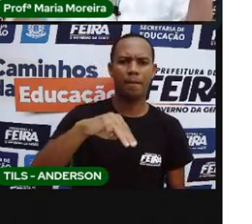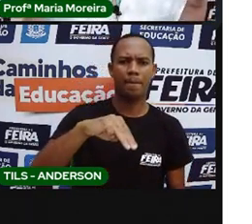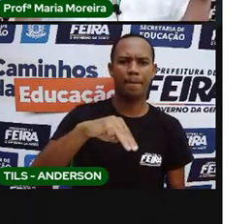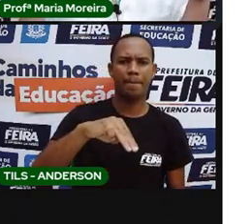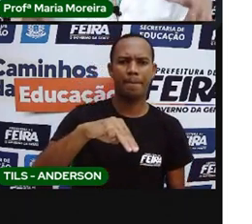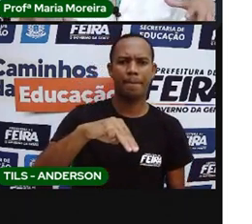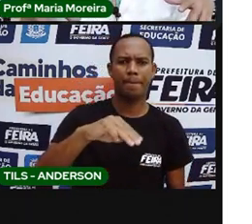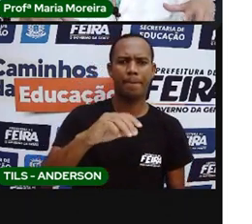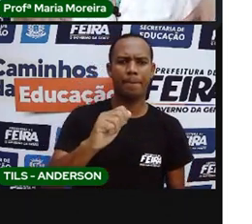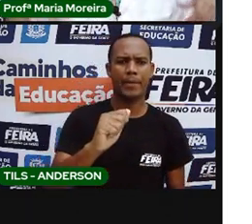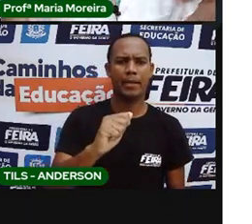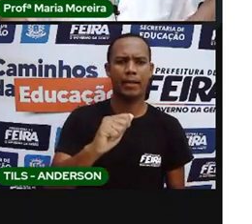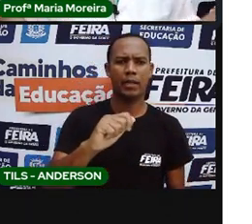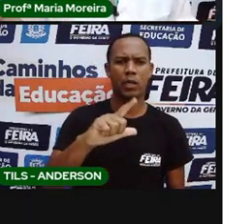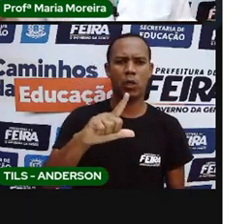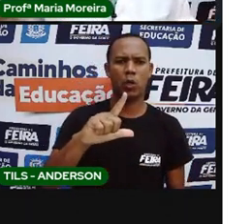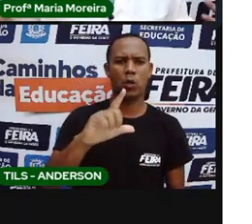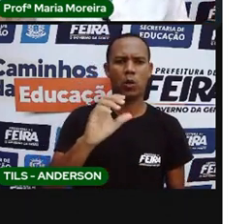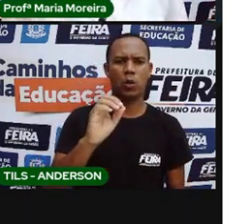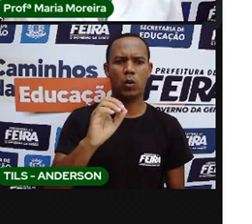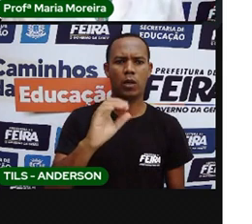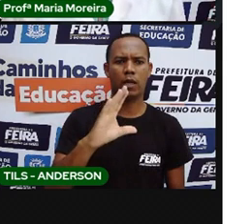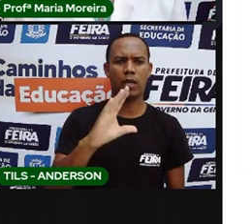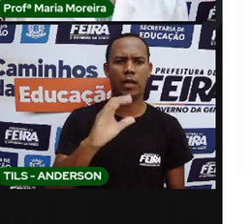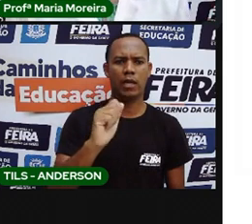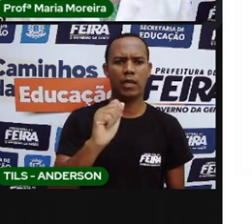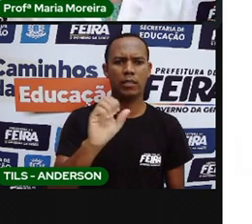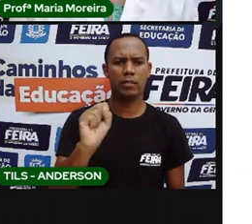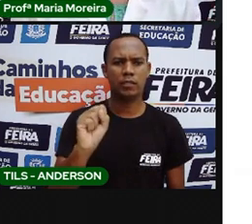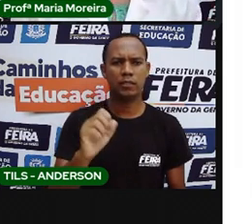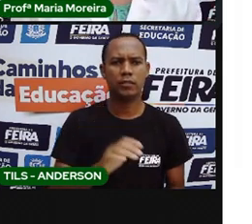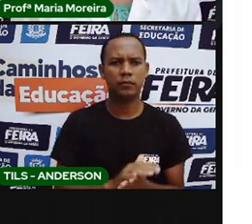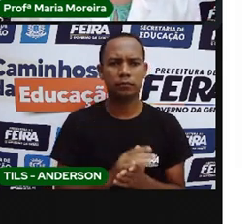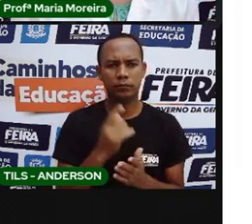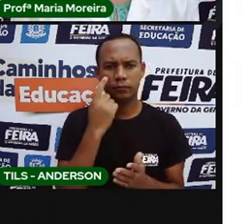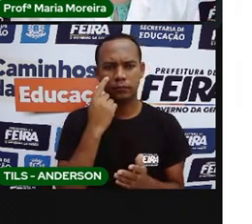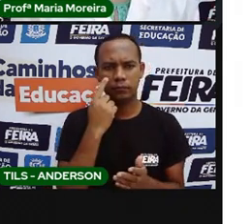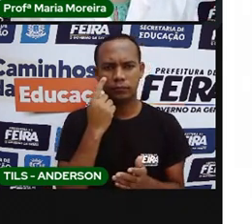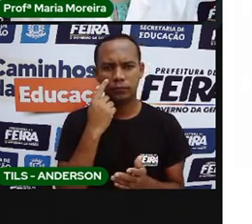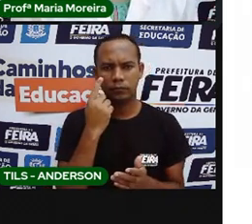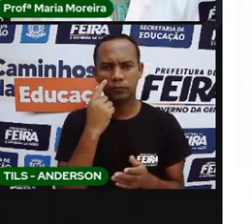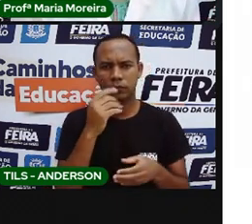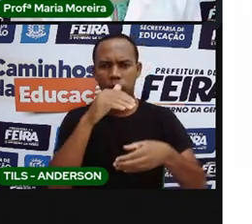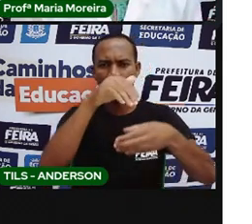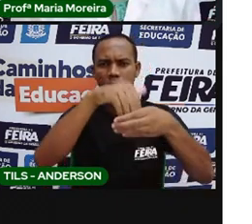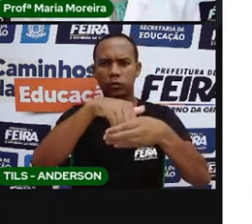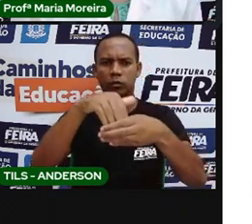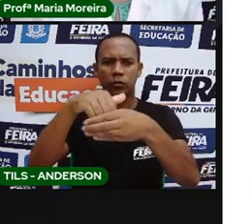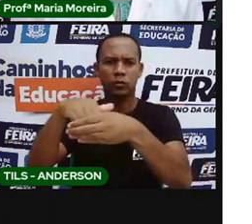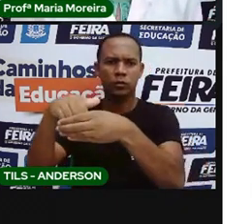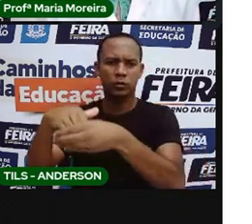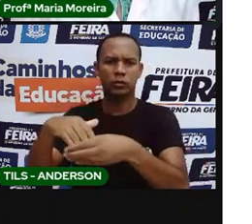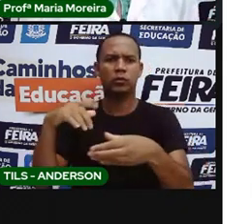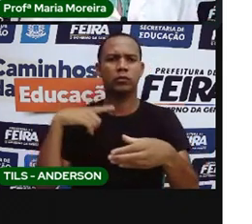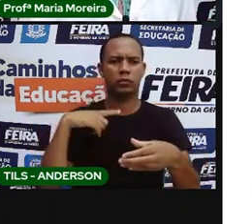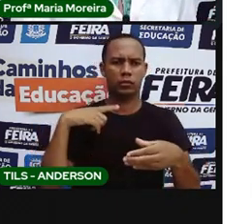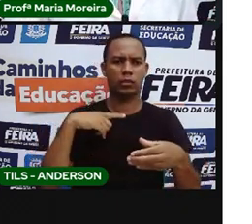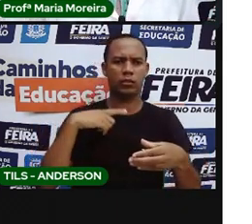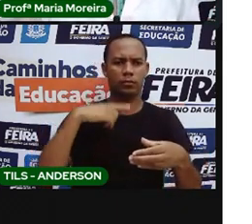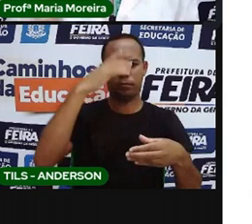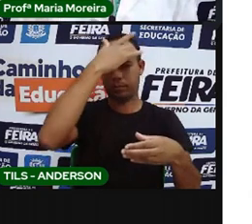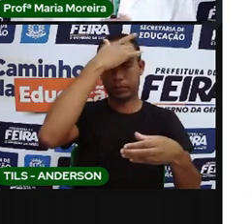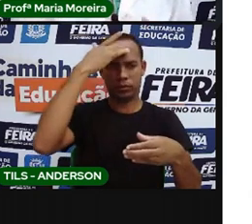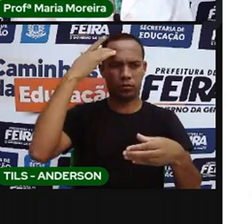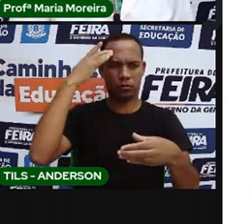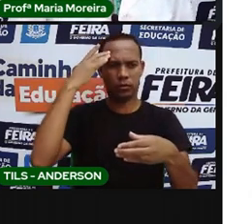alfa que é a casa individual e a casa que certamente existem, na verdade, tribos indígenas. E as pessoas,